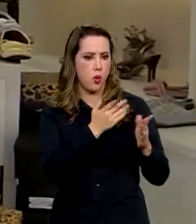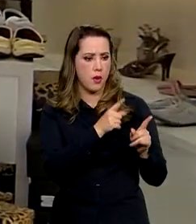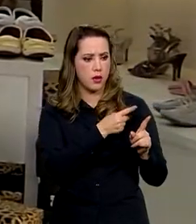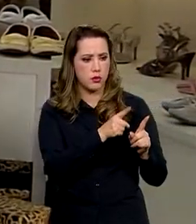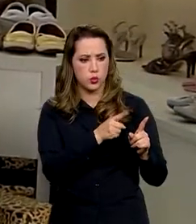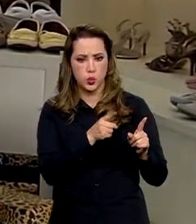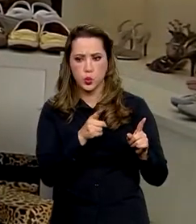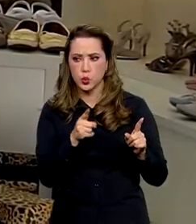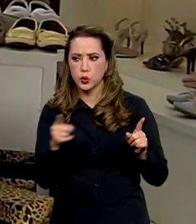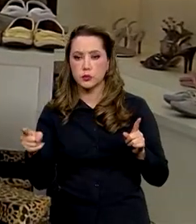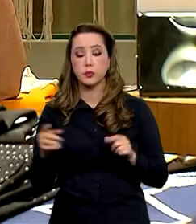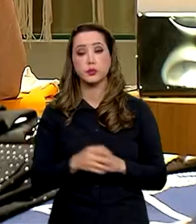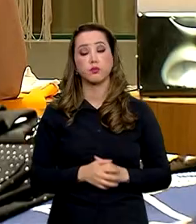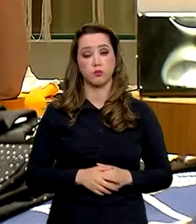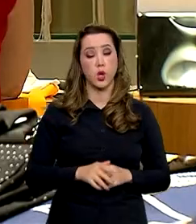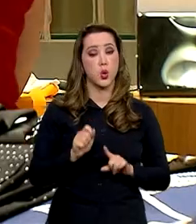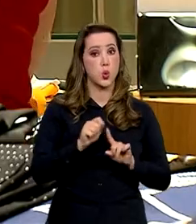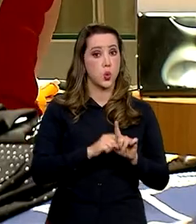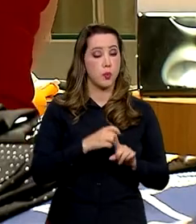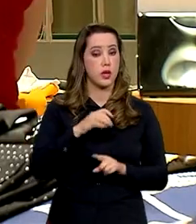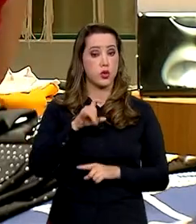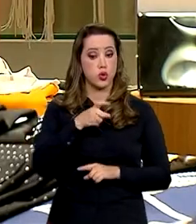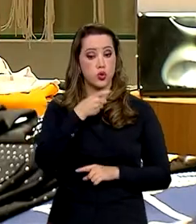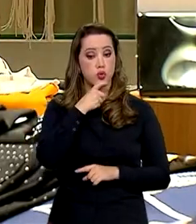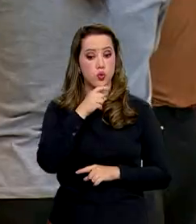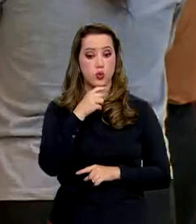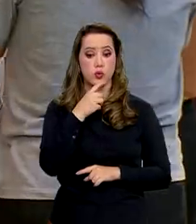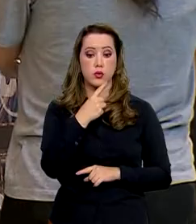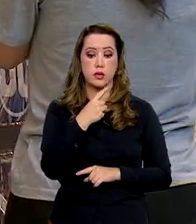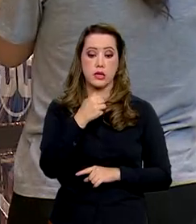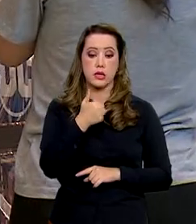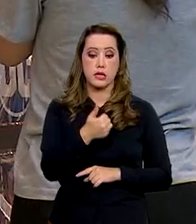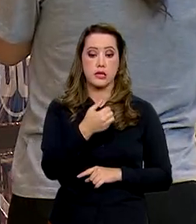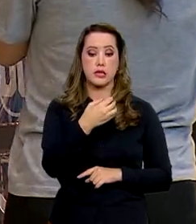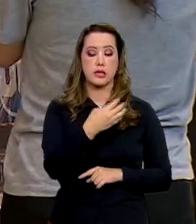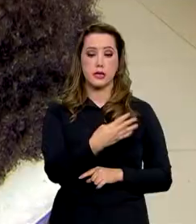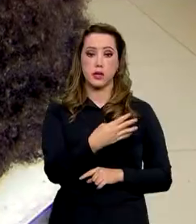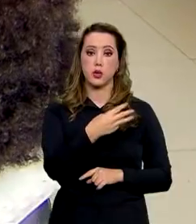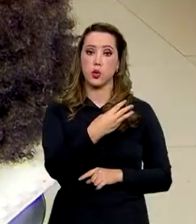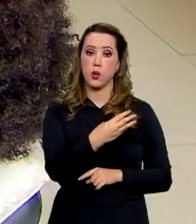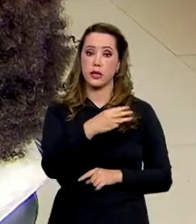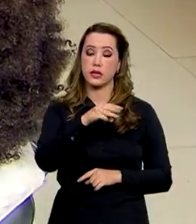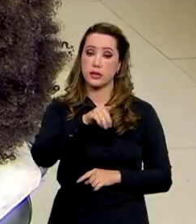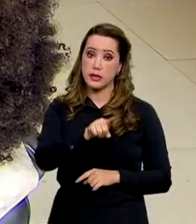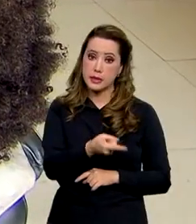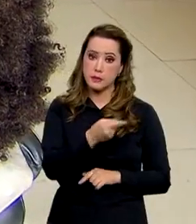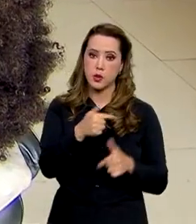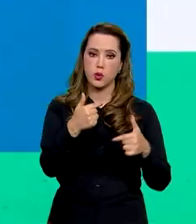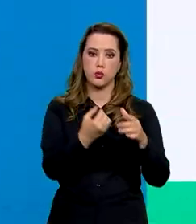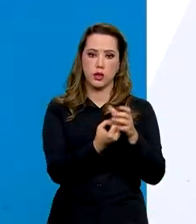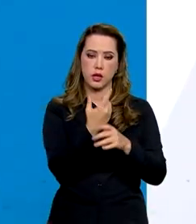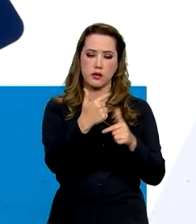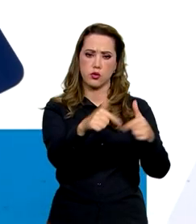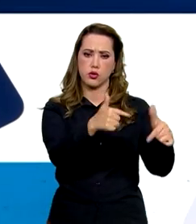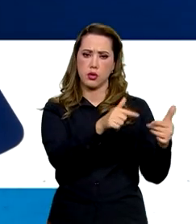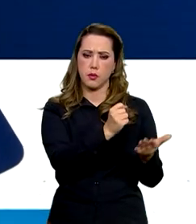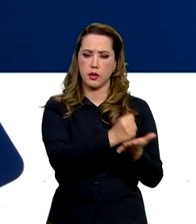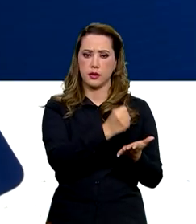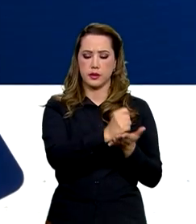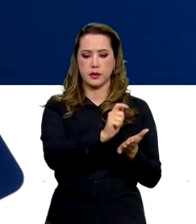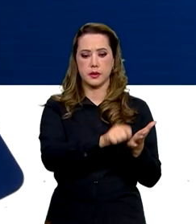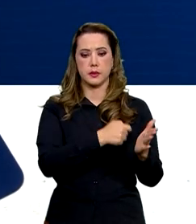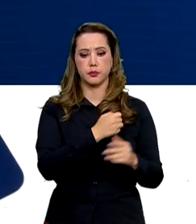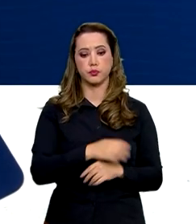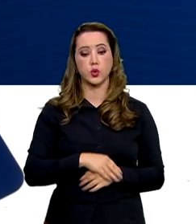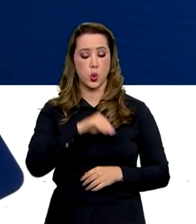histórica. Em julho, foram quase 143 mil postos de trabalho criados. O salário